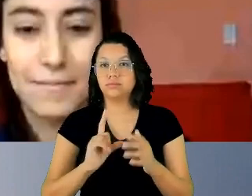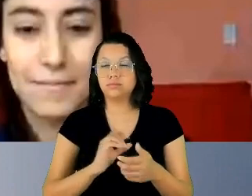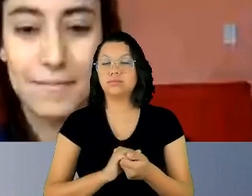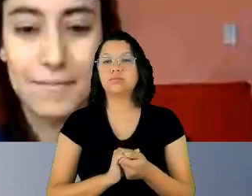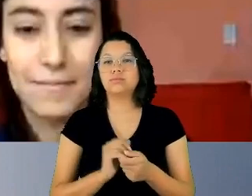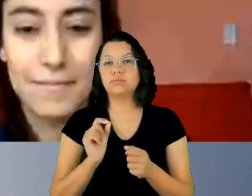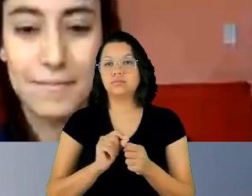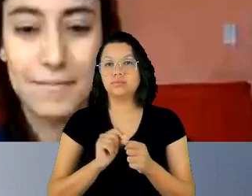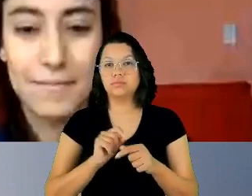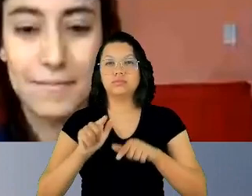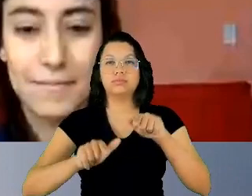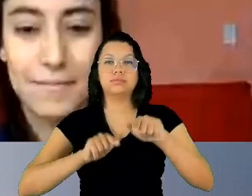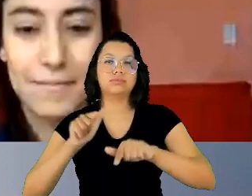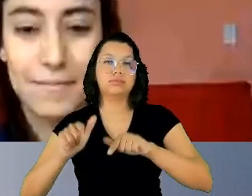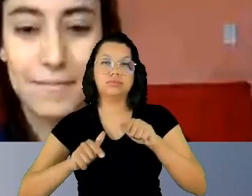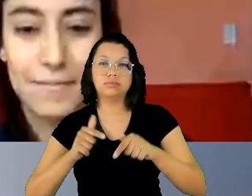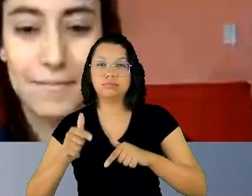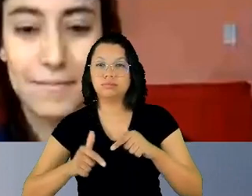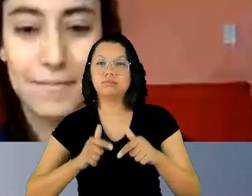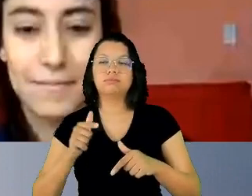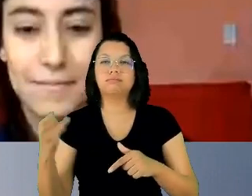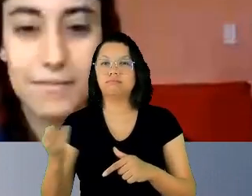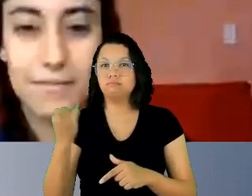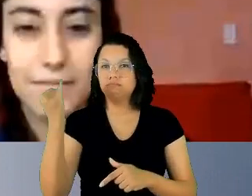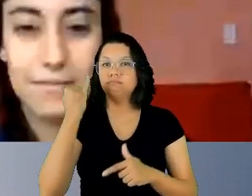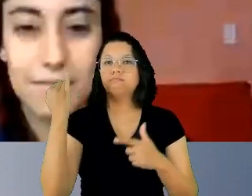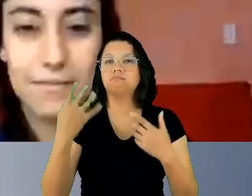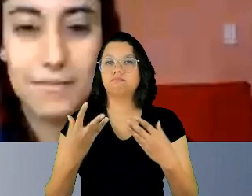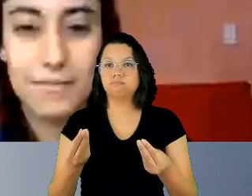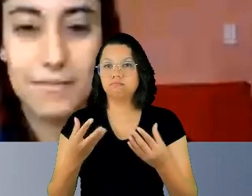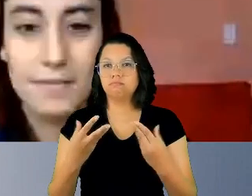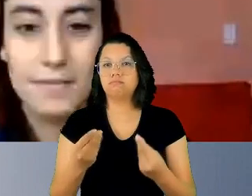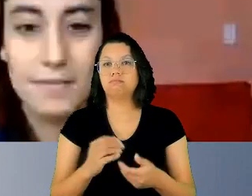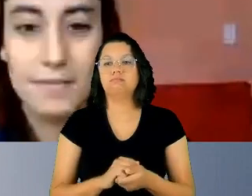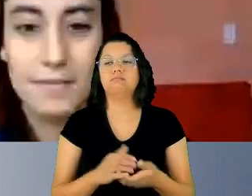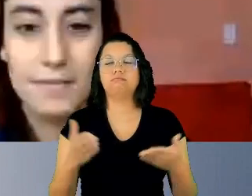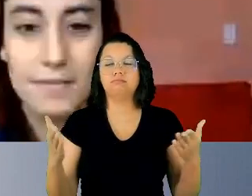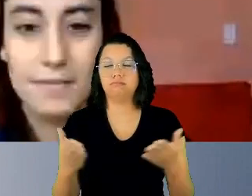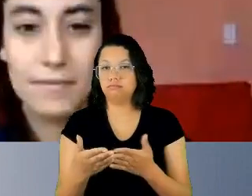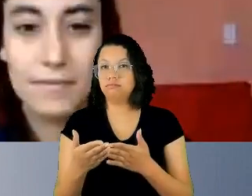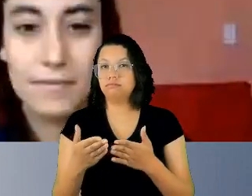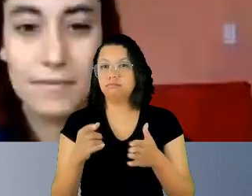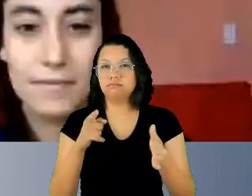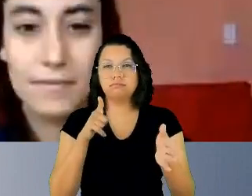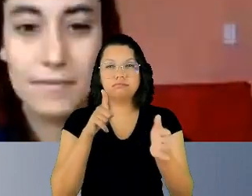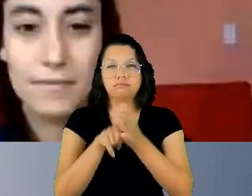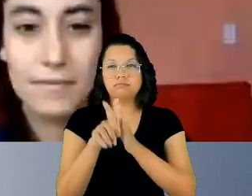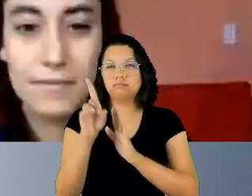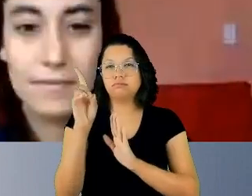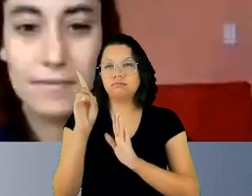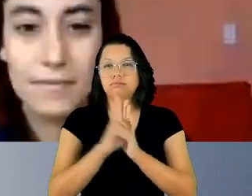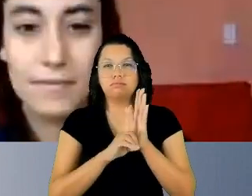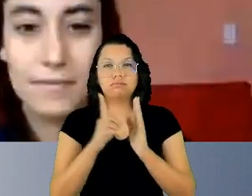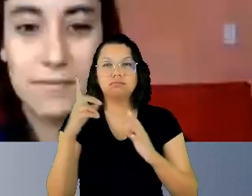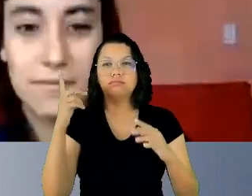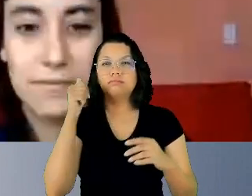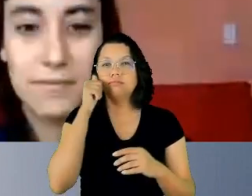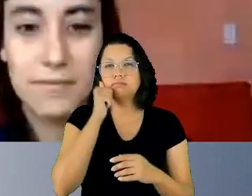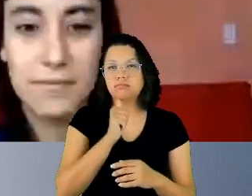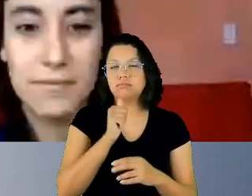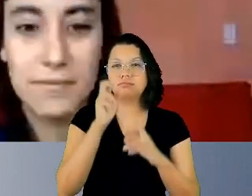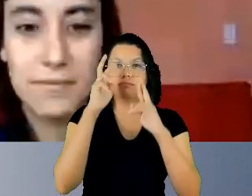faz um trabalho extremamente relevante nessa questão dos direitos da mulher, do